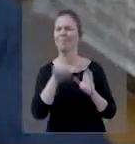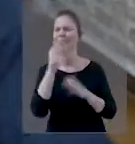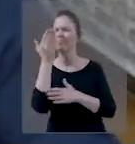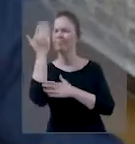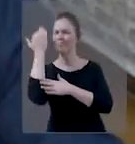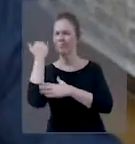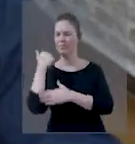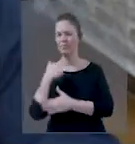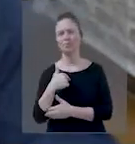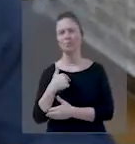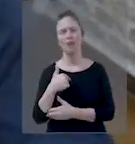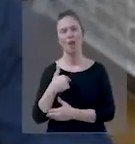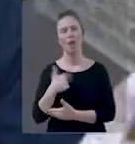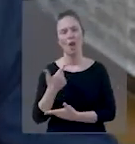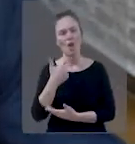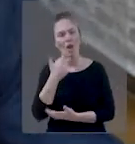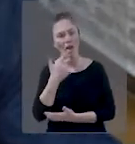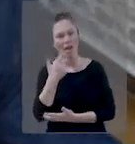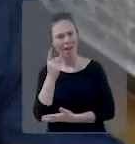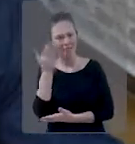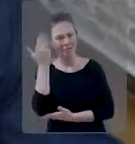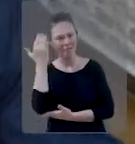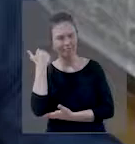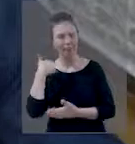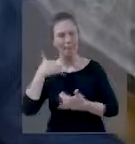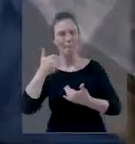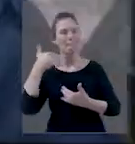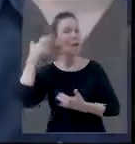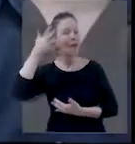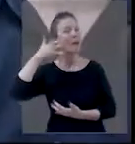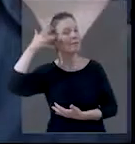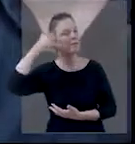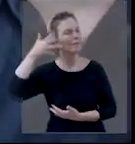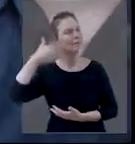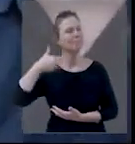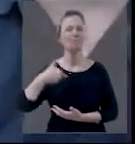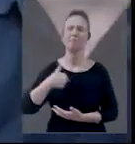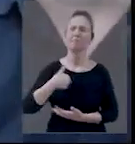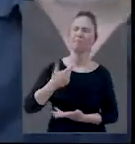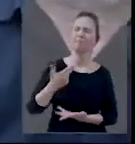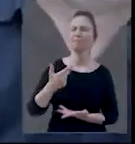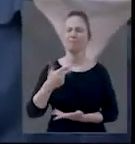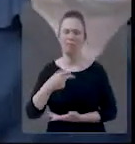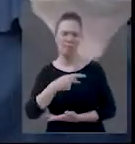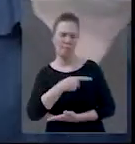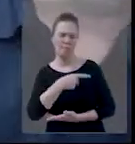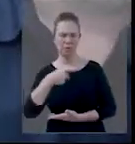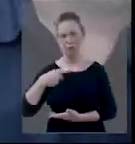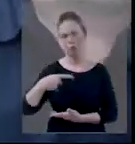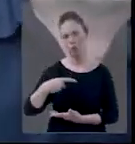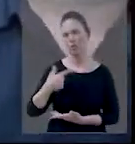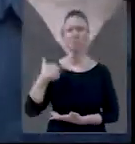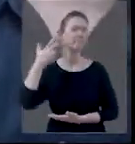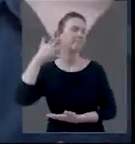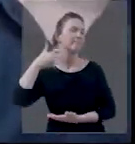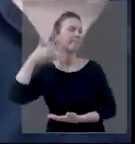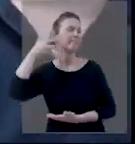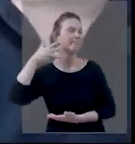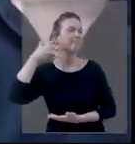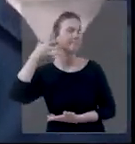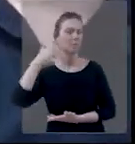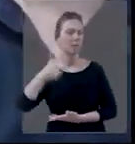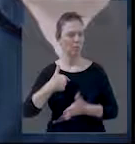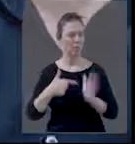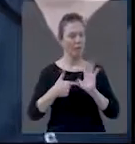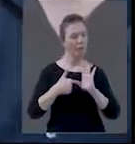E uma vez eu falei isso, só fazer um parênteses na devoção, eu falei isso numa palestra que o pastor queria